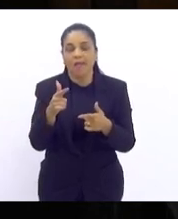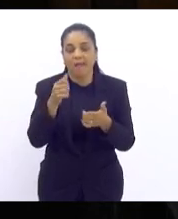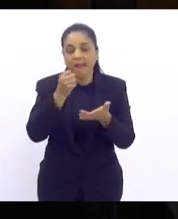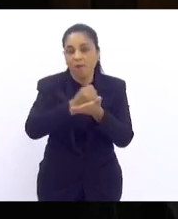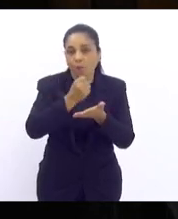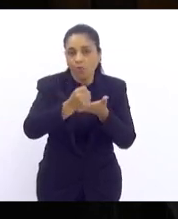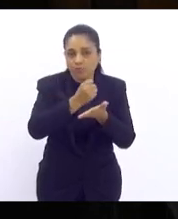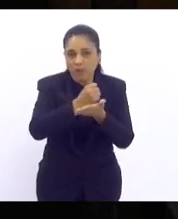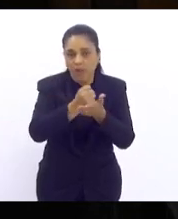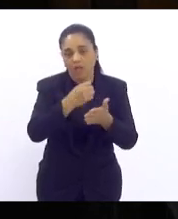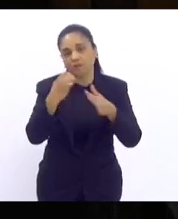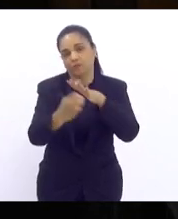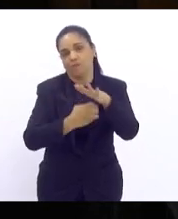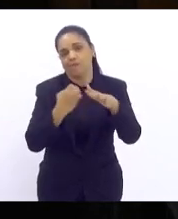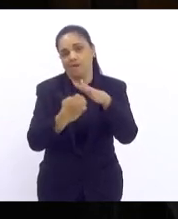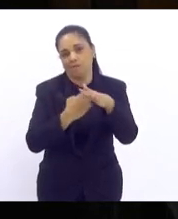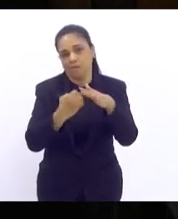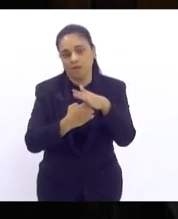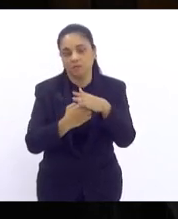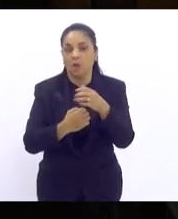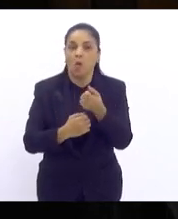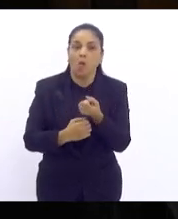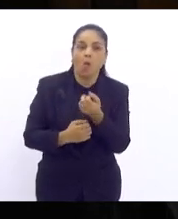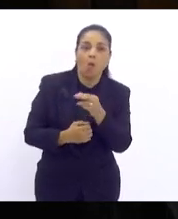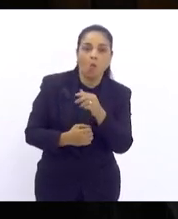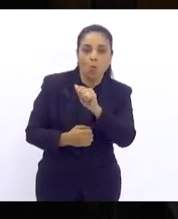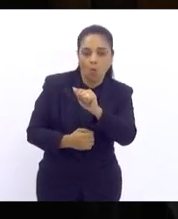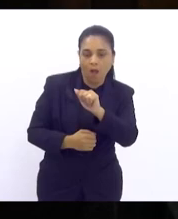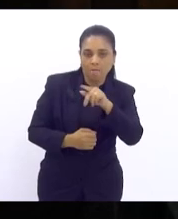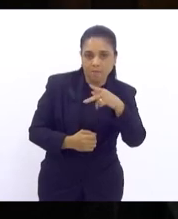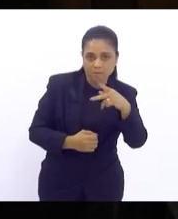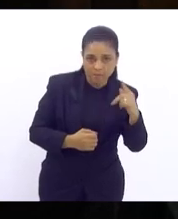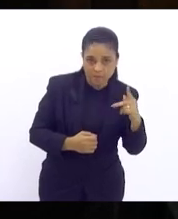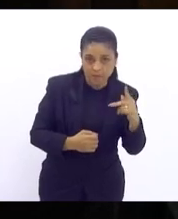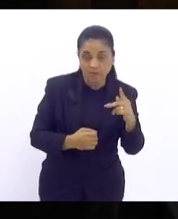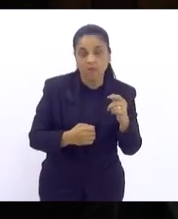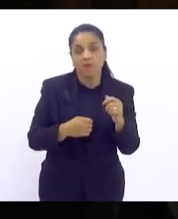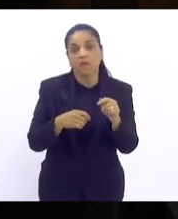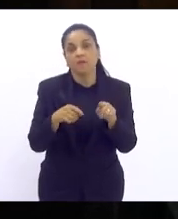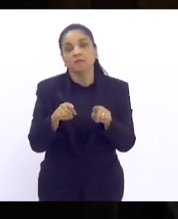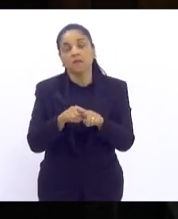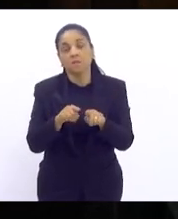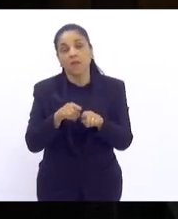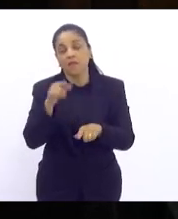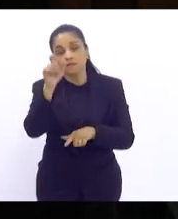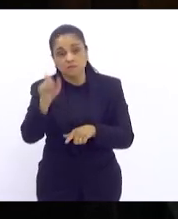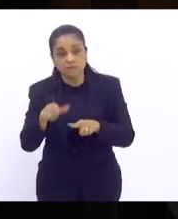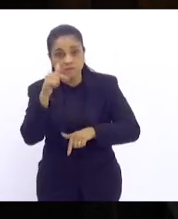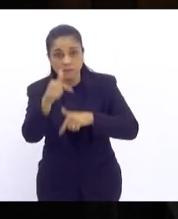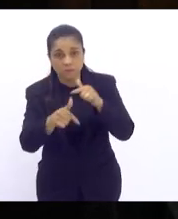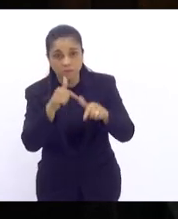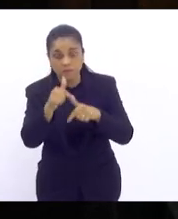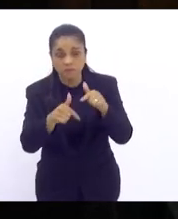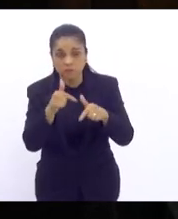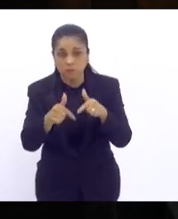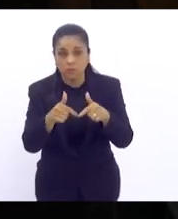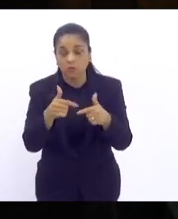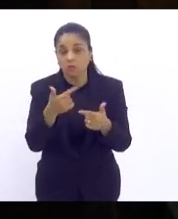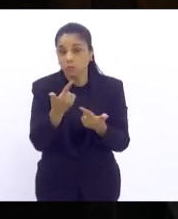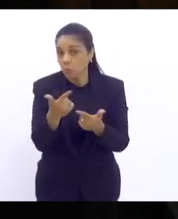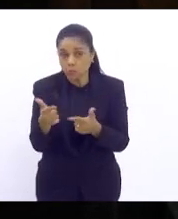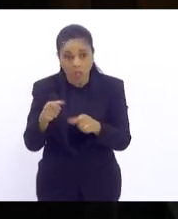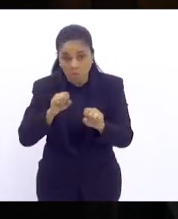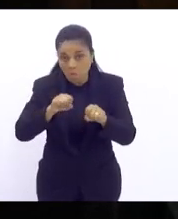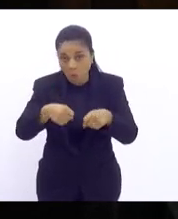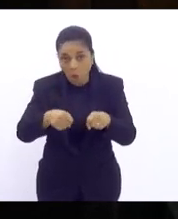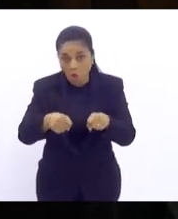empresa com aquele aplicativo e mais que isso muitas vezes esse trabalhador sequer ele não tem uma moto